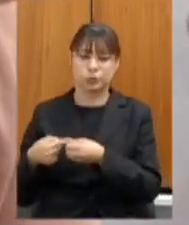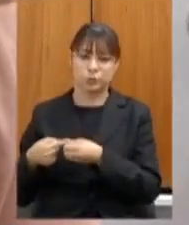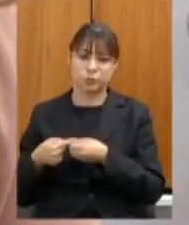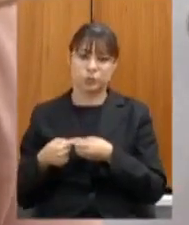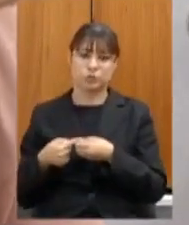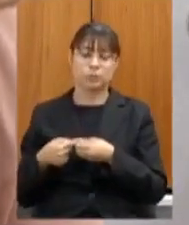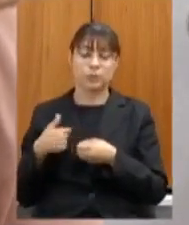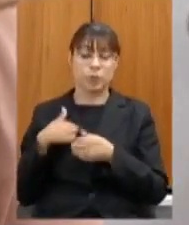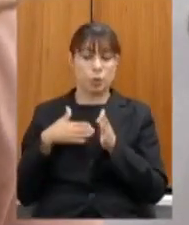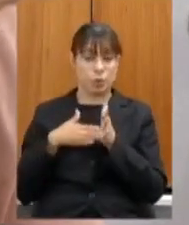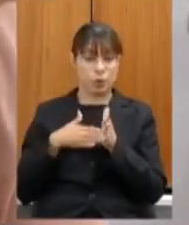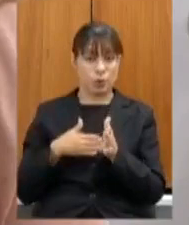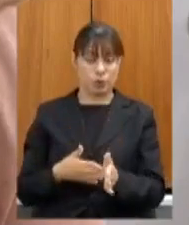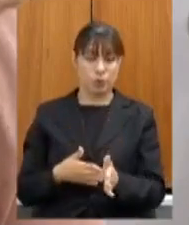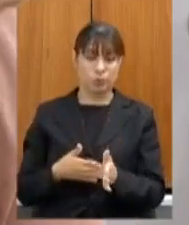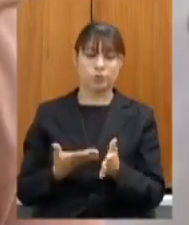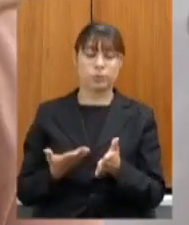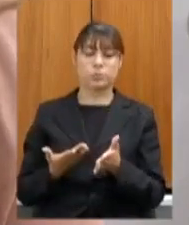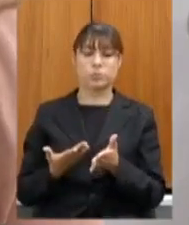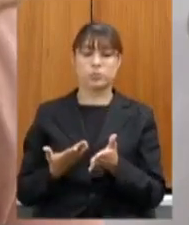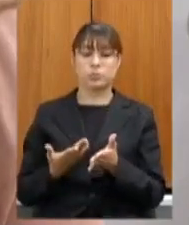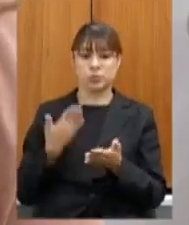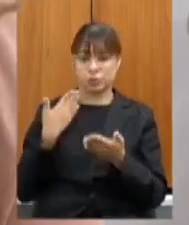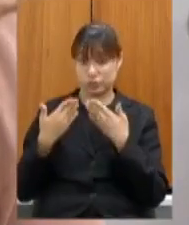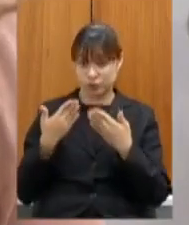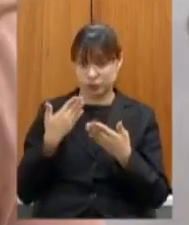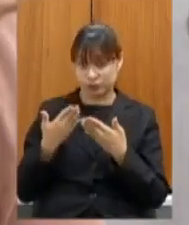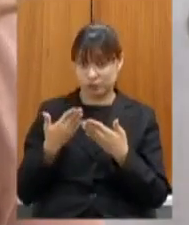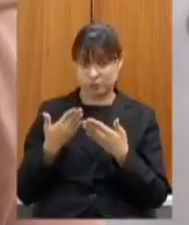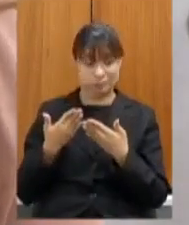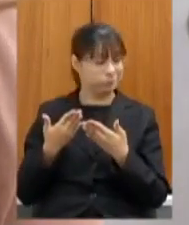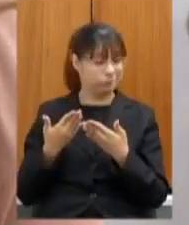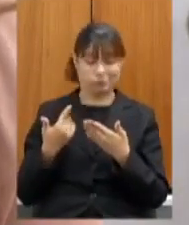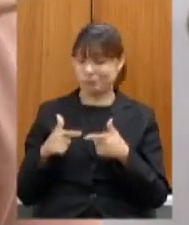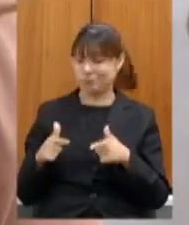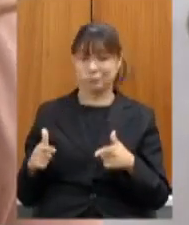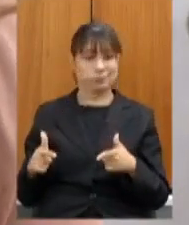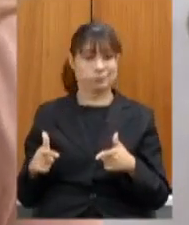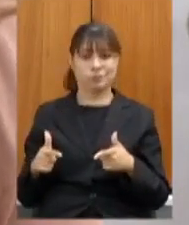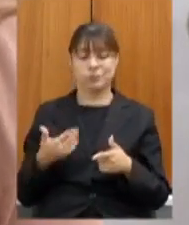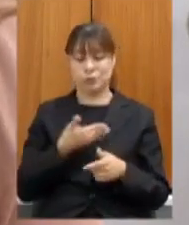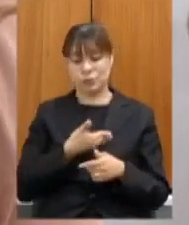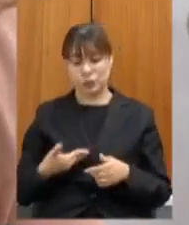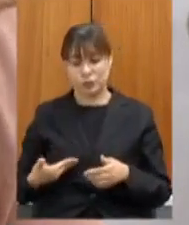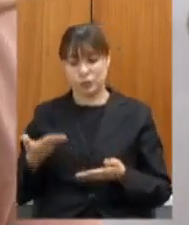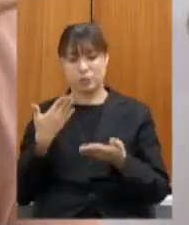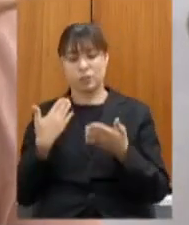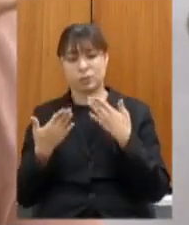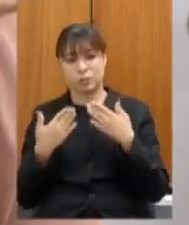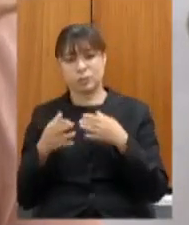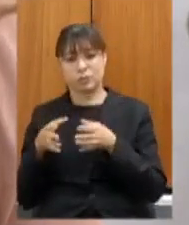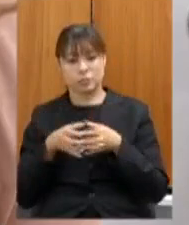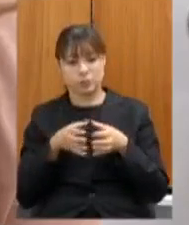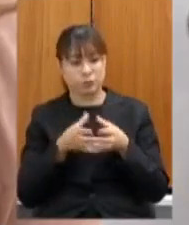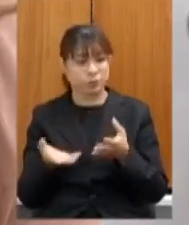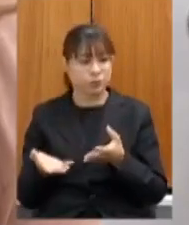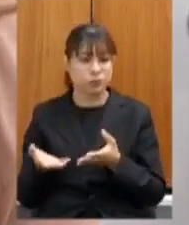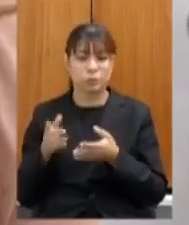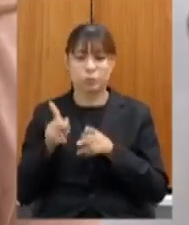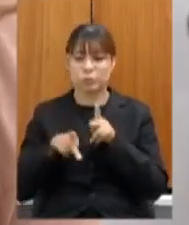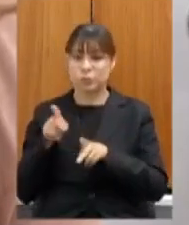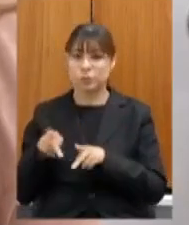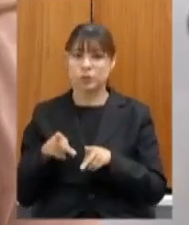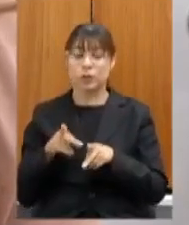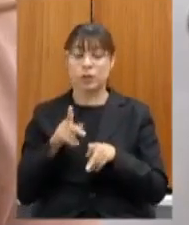do que eu acompanho não existe diálogo do governo com as comunidades as comunidades ficam sabendo que